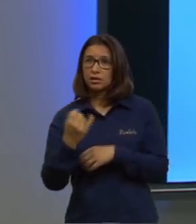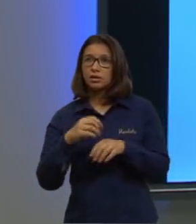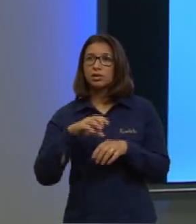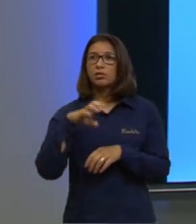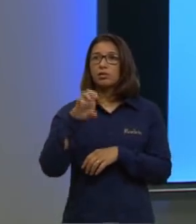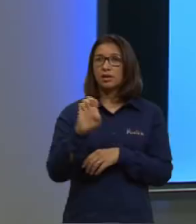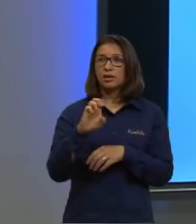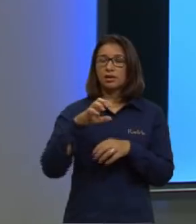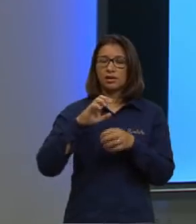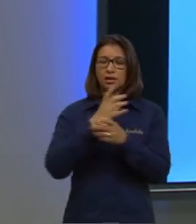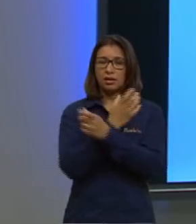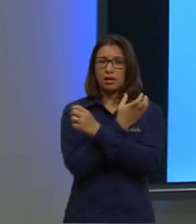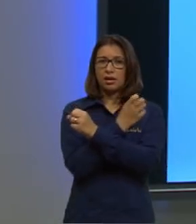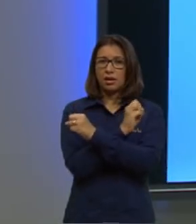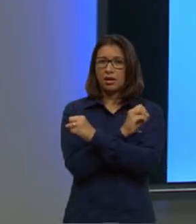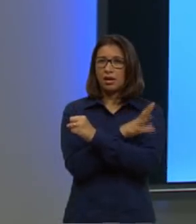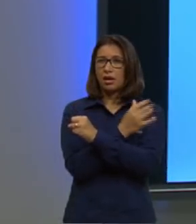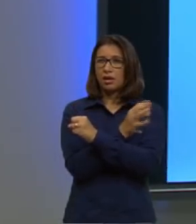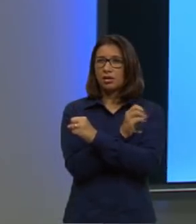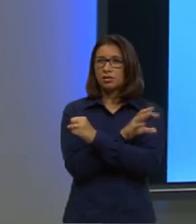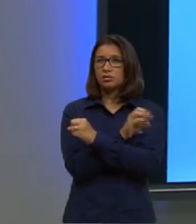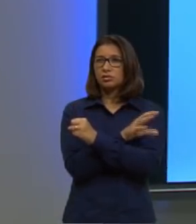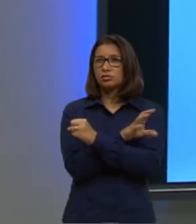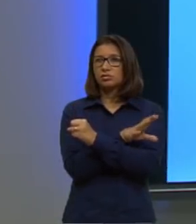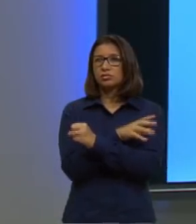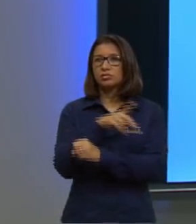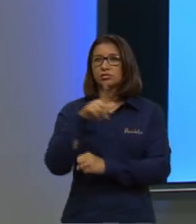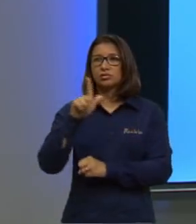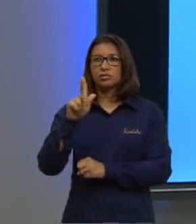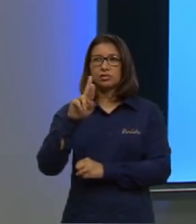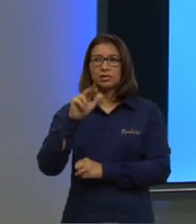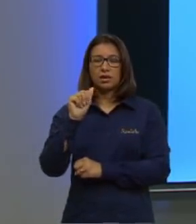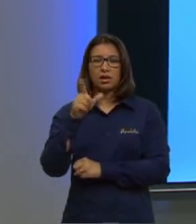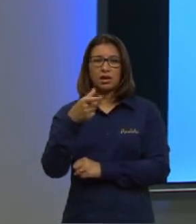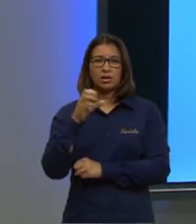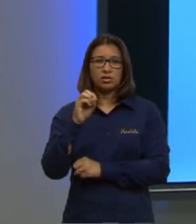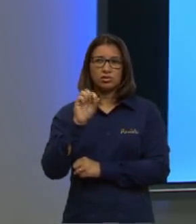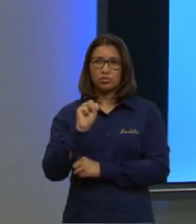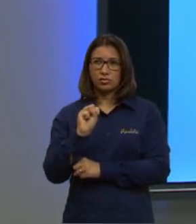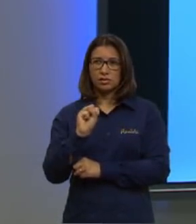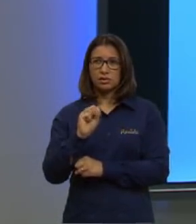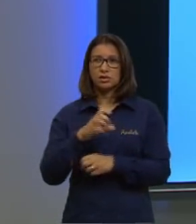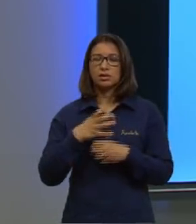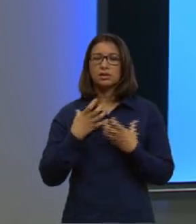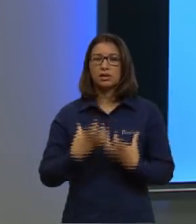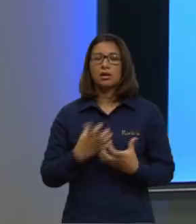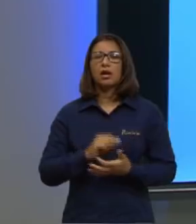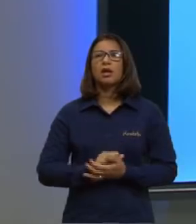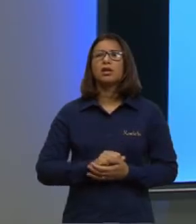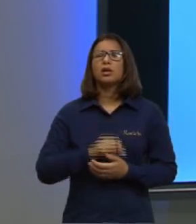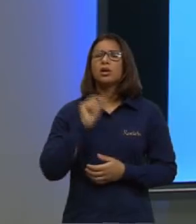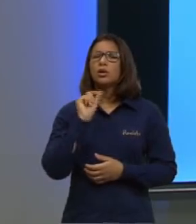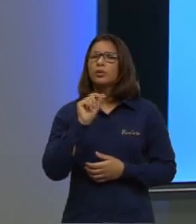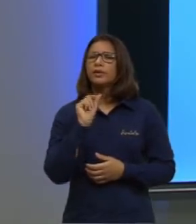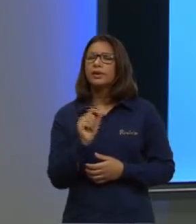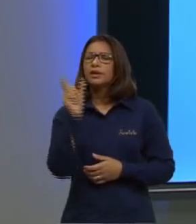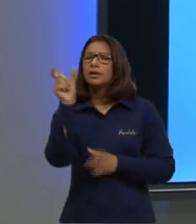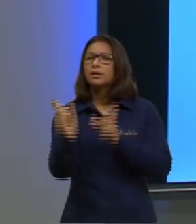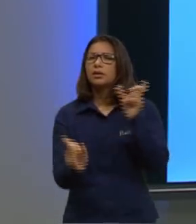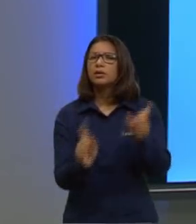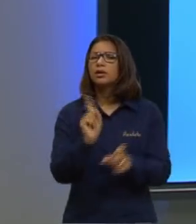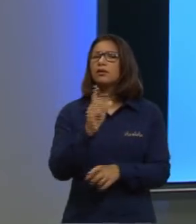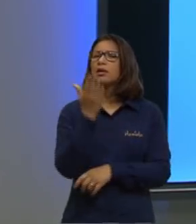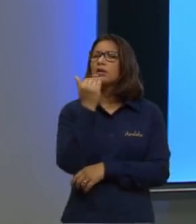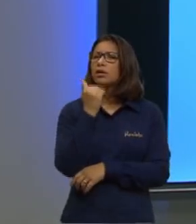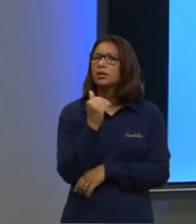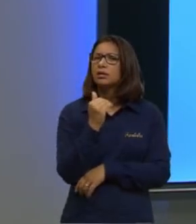ácidos graxos saturados então aqui ó o que que eles não estavam consumindo eles